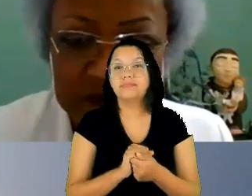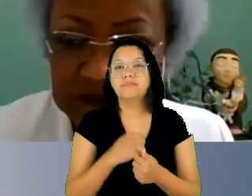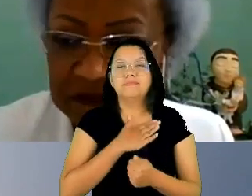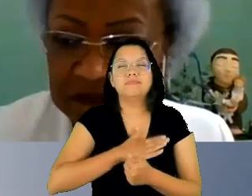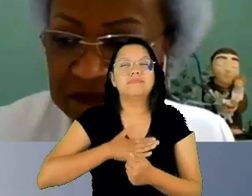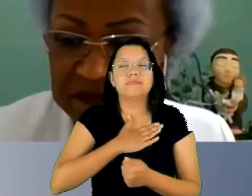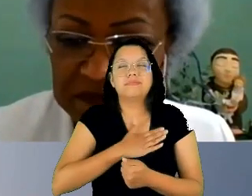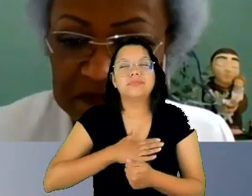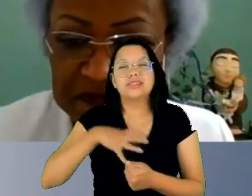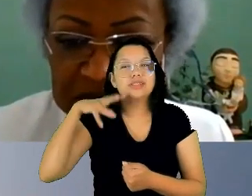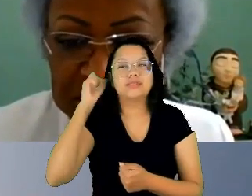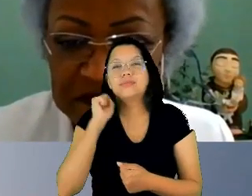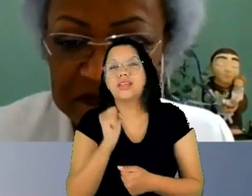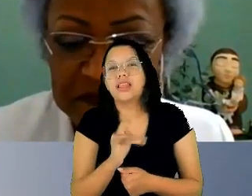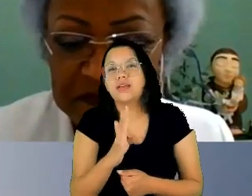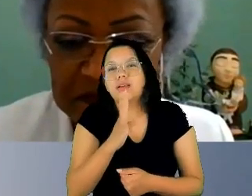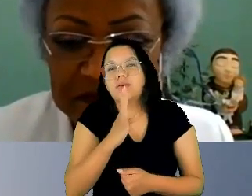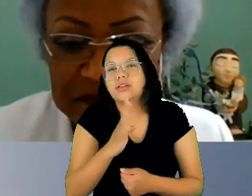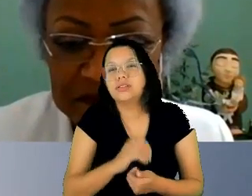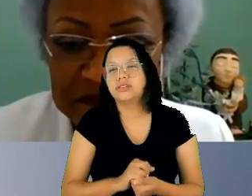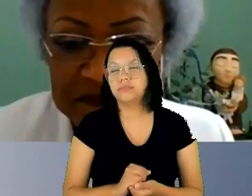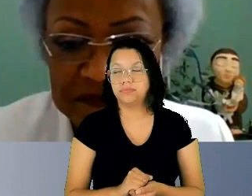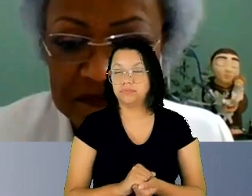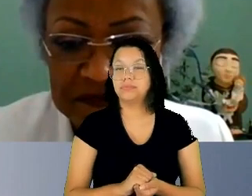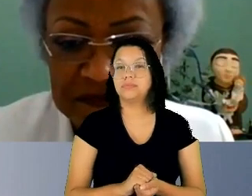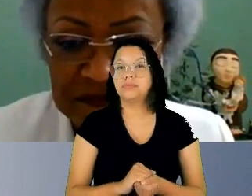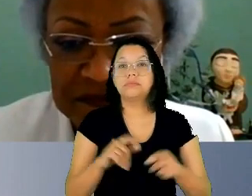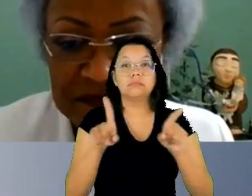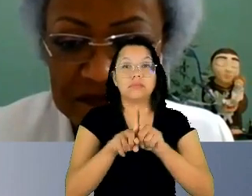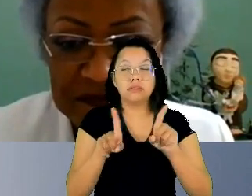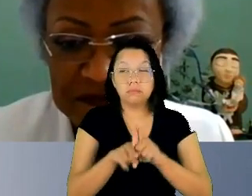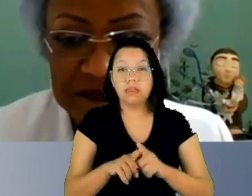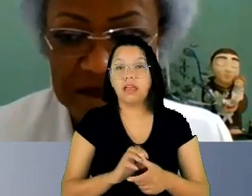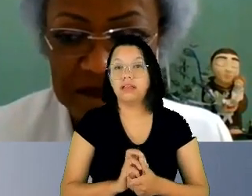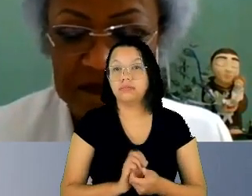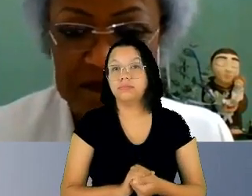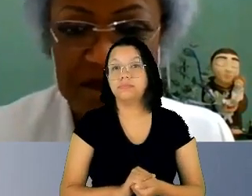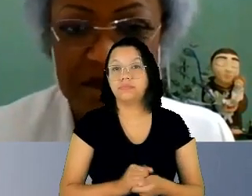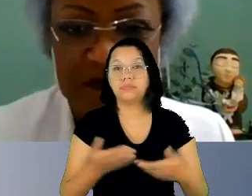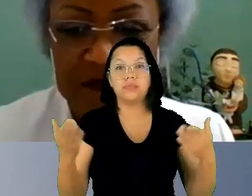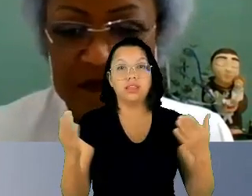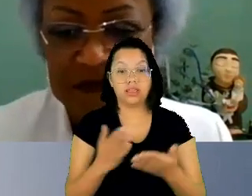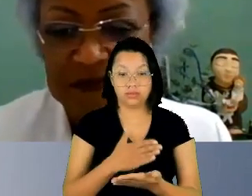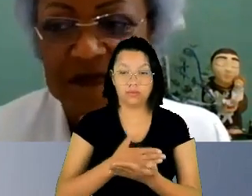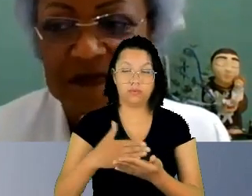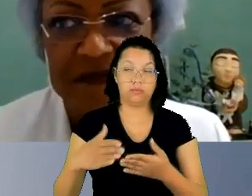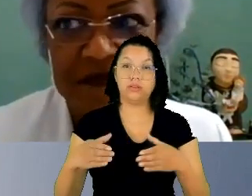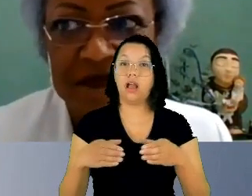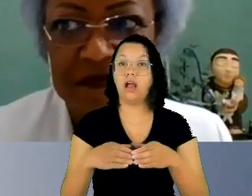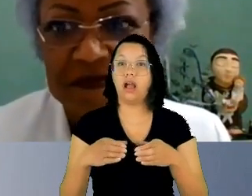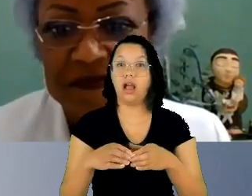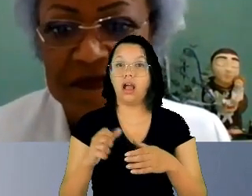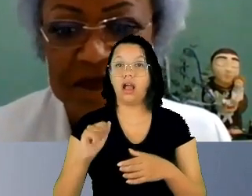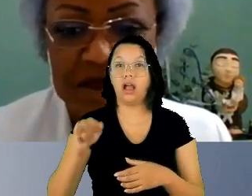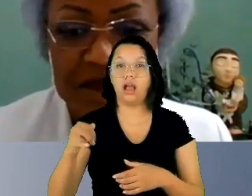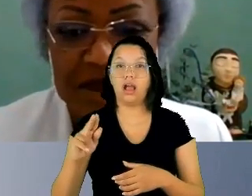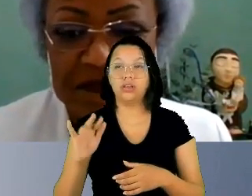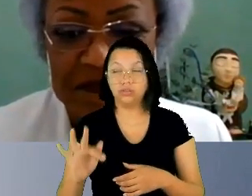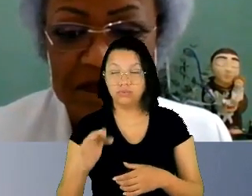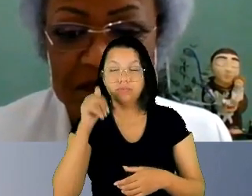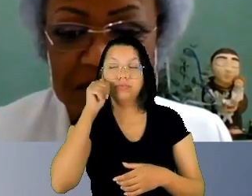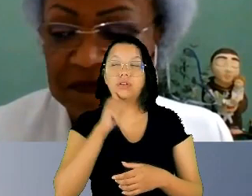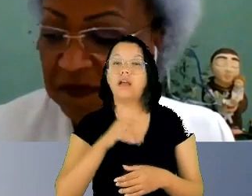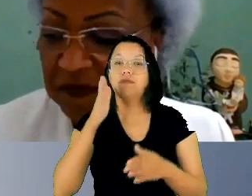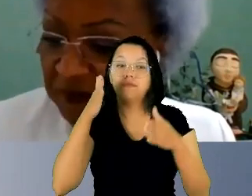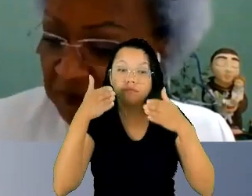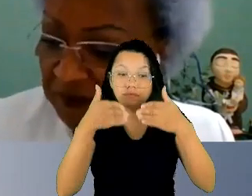também essa iniciativa da comissão AJUF Mulher focando na baixa representatividade das